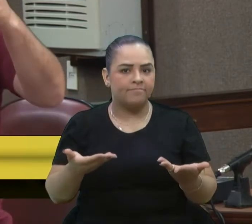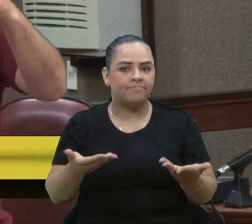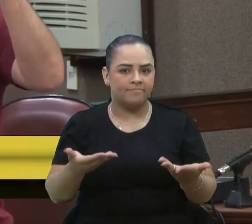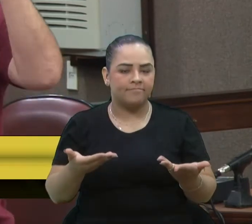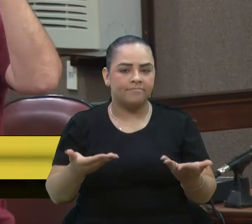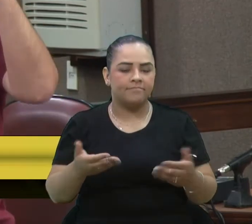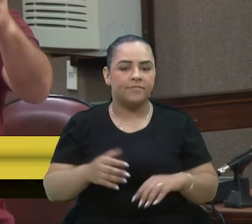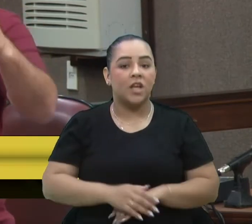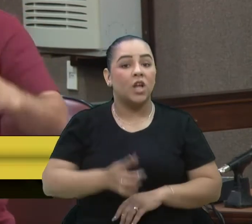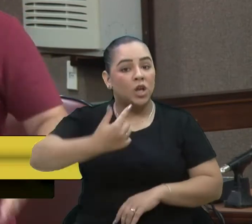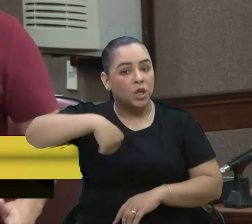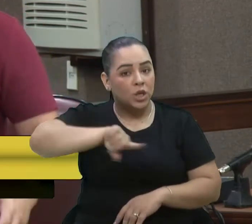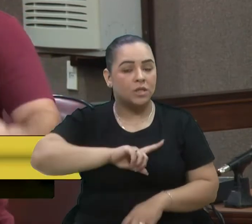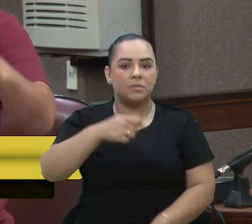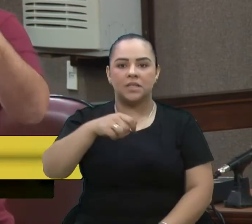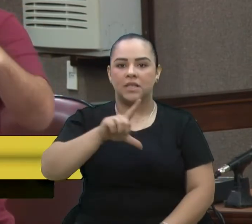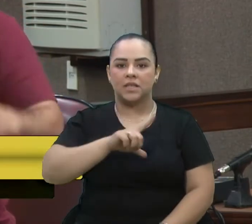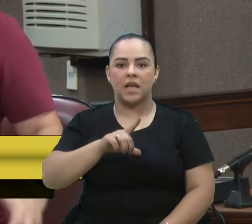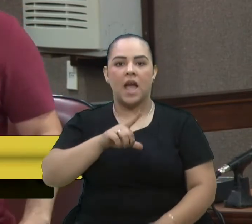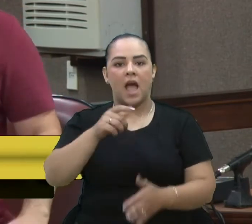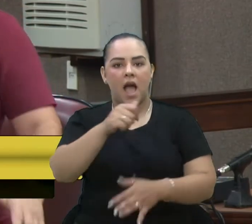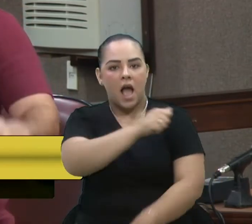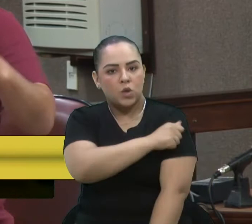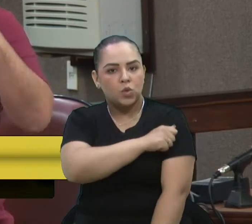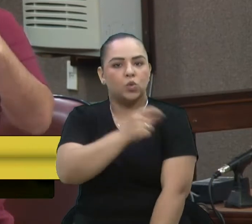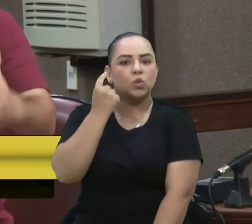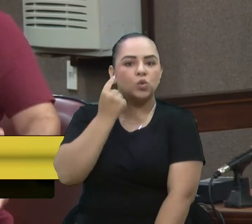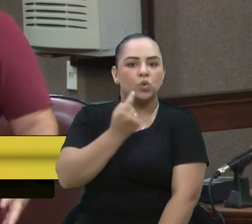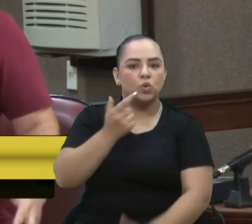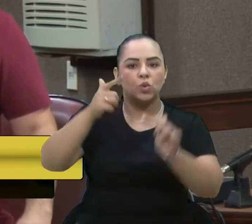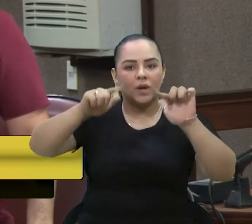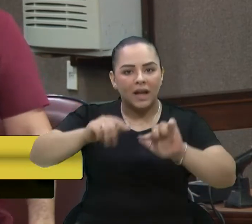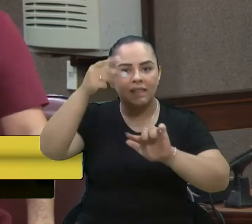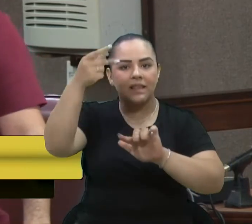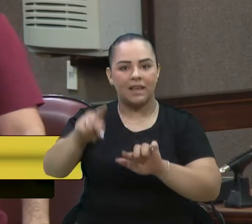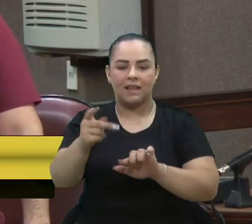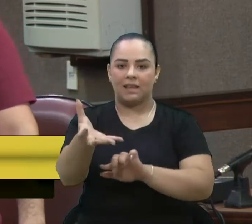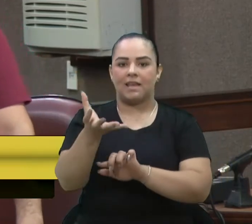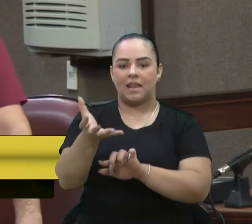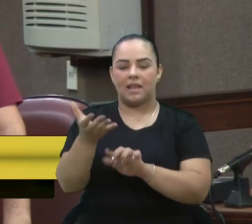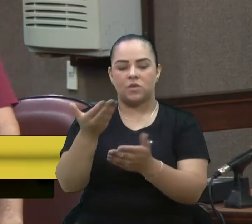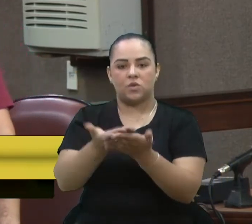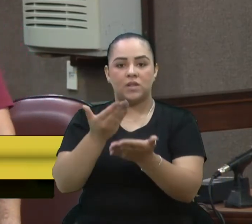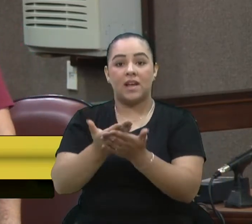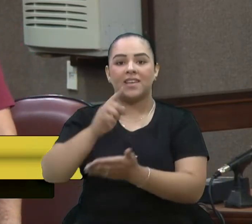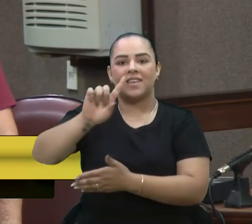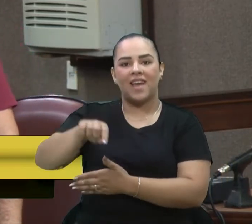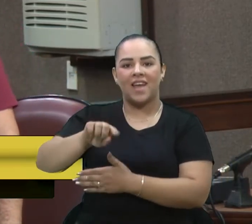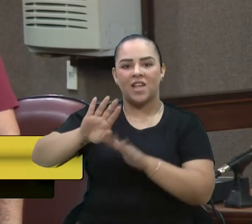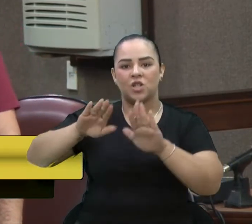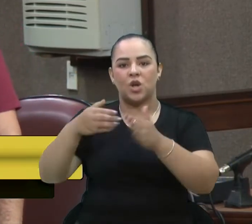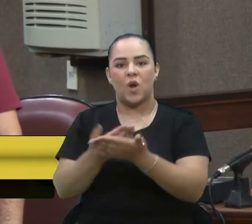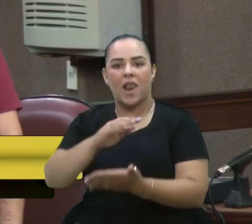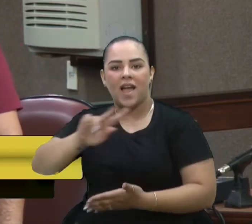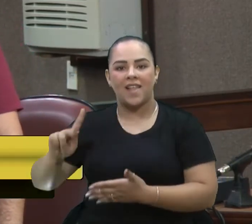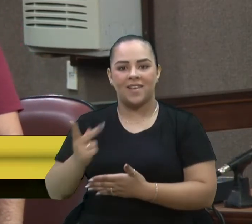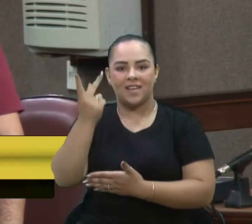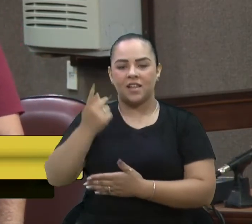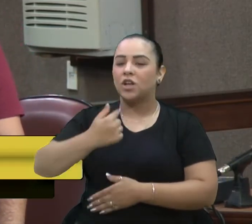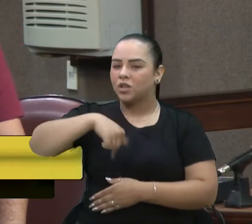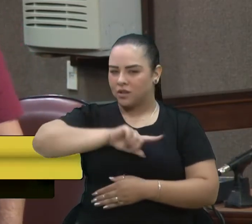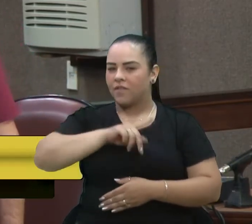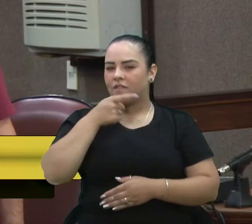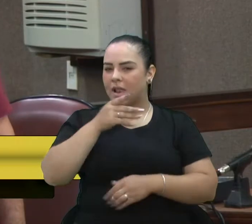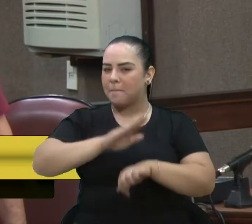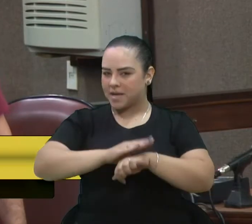nós precisamos colocar um aluno surdo no local que é dele e que ele quer estudar, que a escola ela em queda. Obrigado, Presidenta. Nós vamos abordar esse tema outras